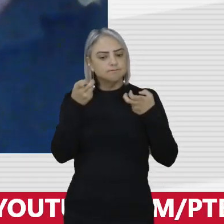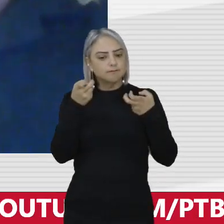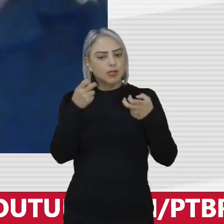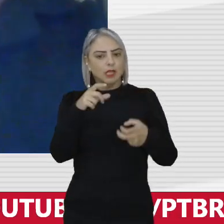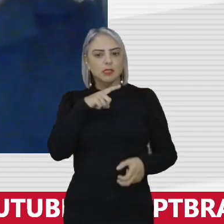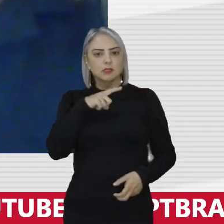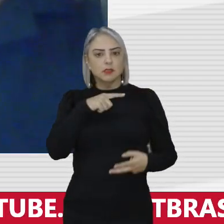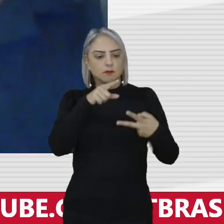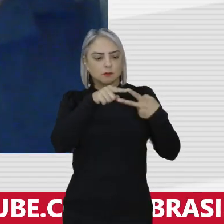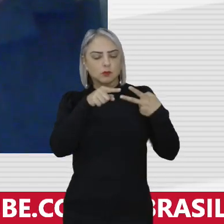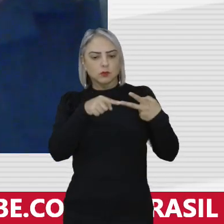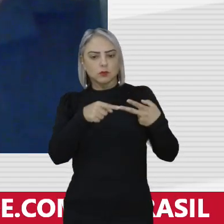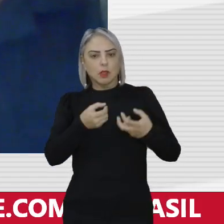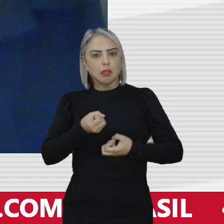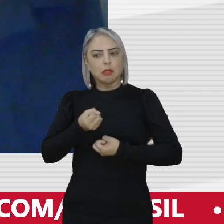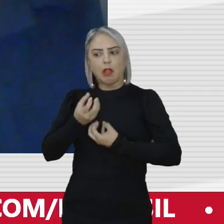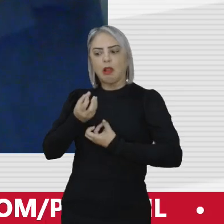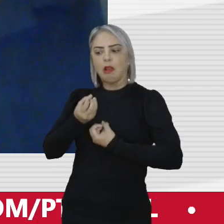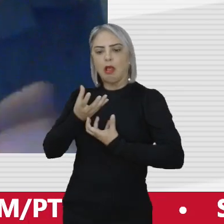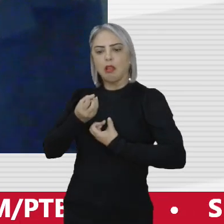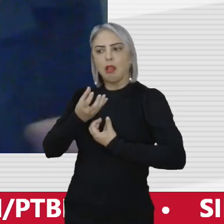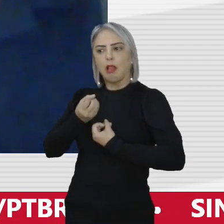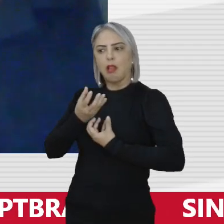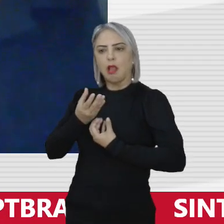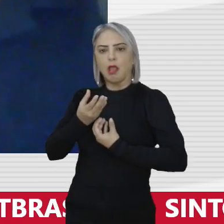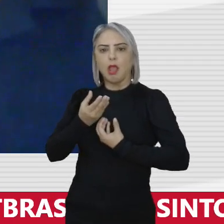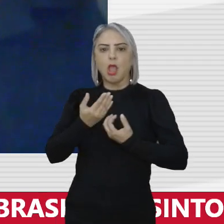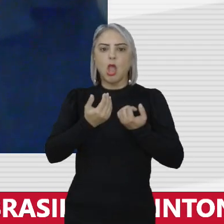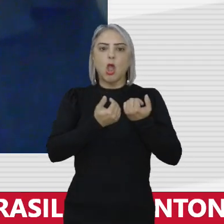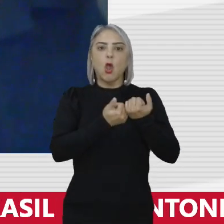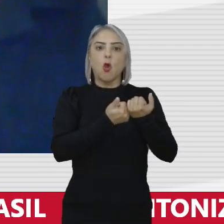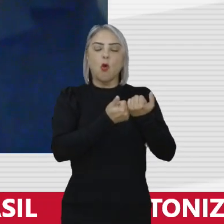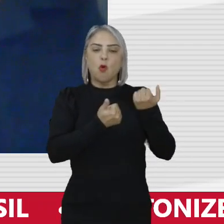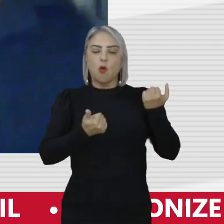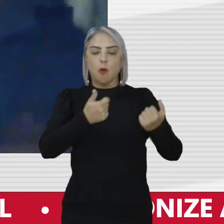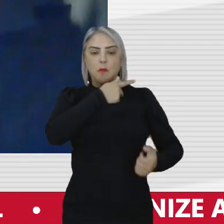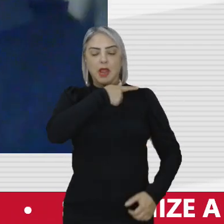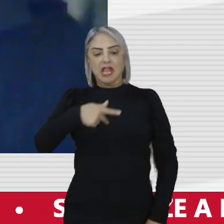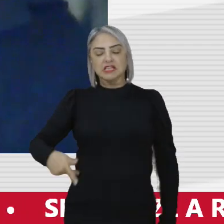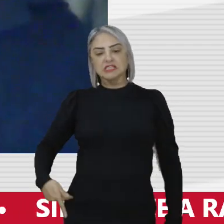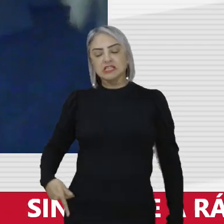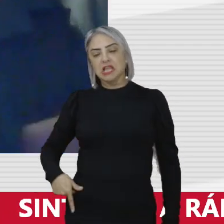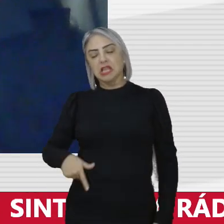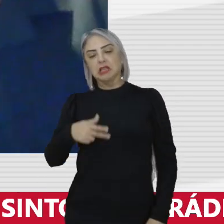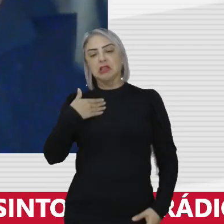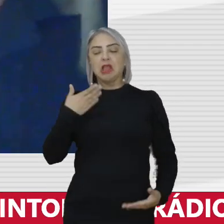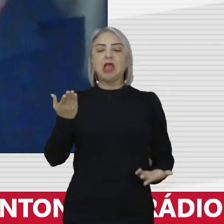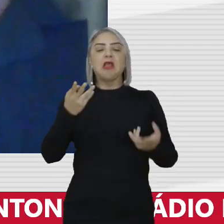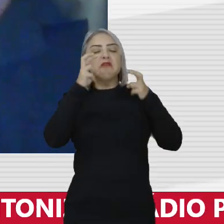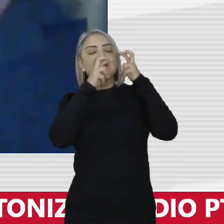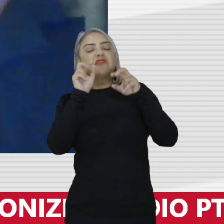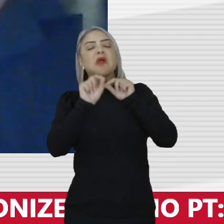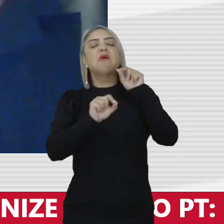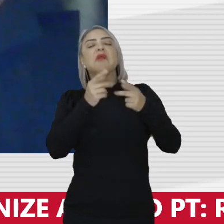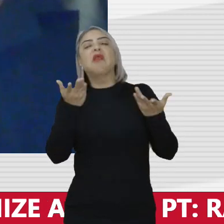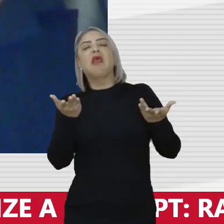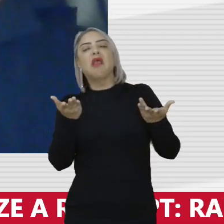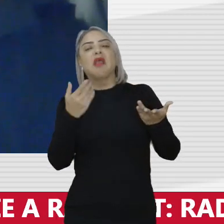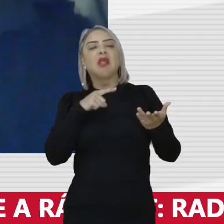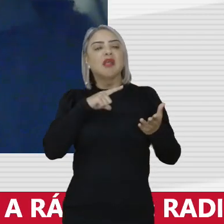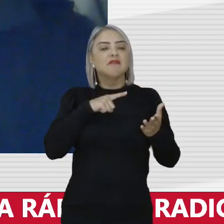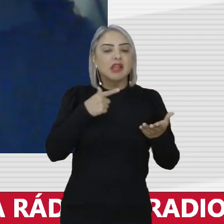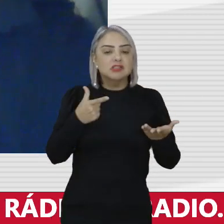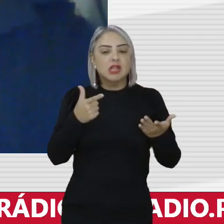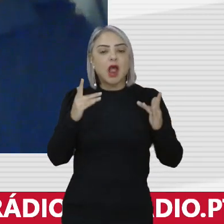tivemos aí duas manifestações nos últimos dias. O vice-presidente da República que falou, olha, vai investigar o quê? Vai se tirar,